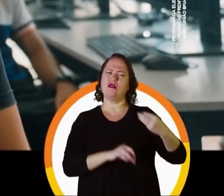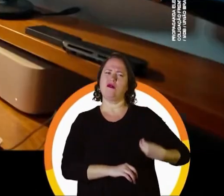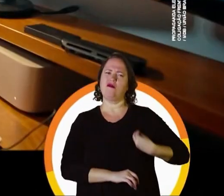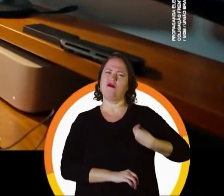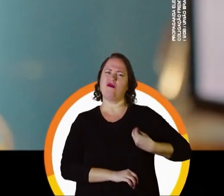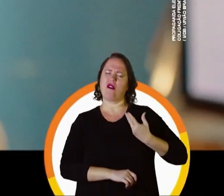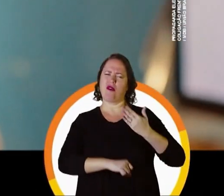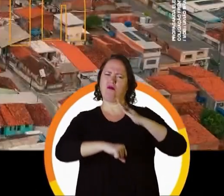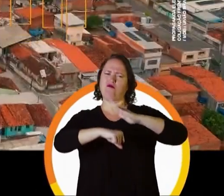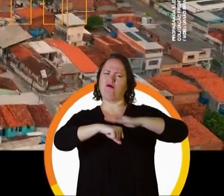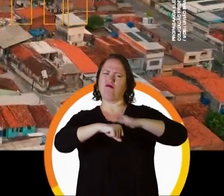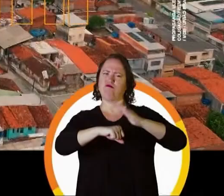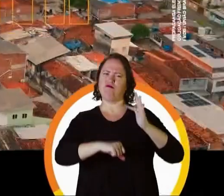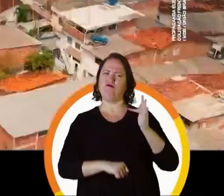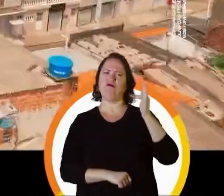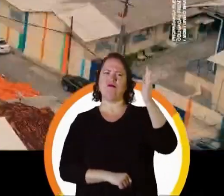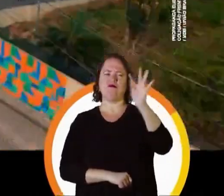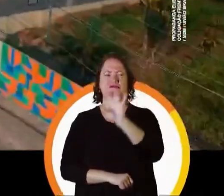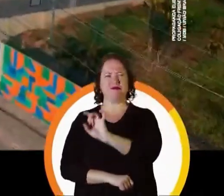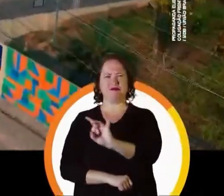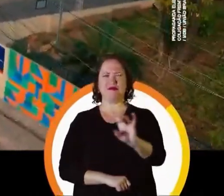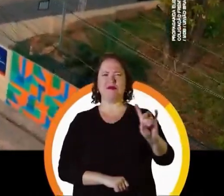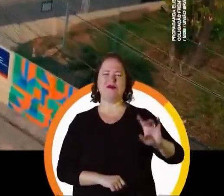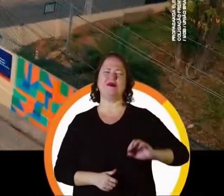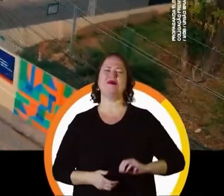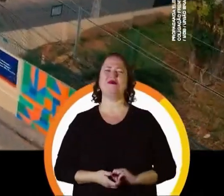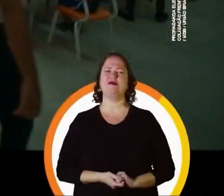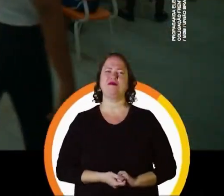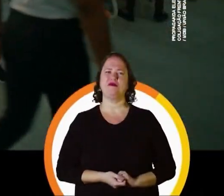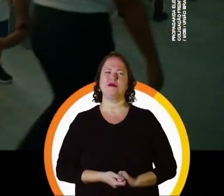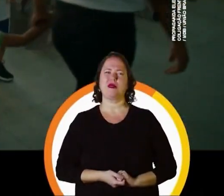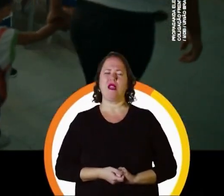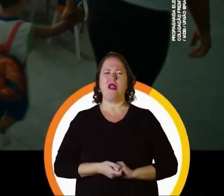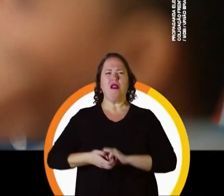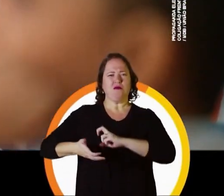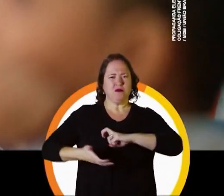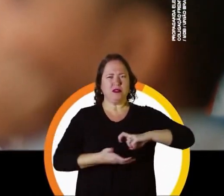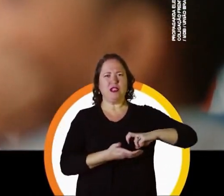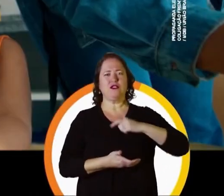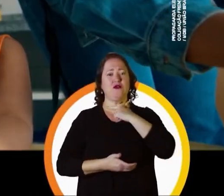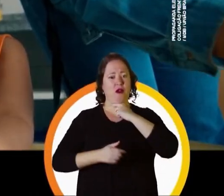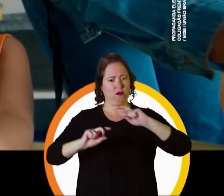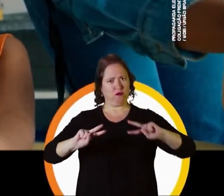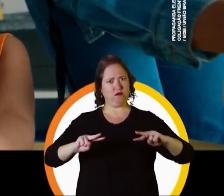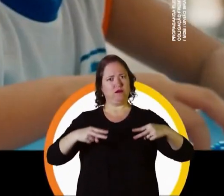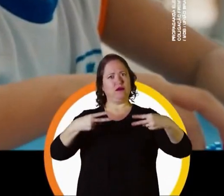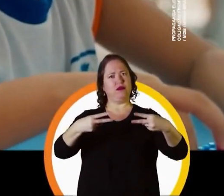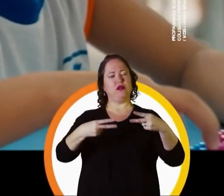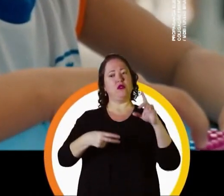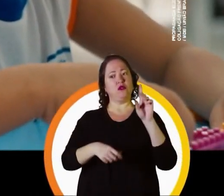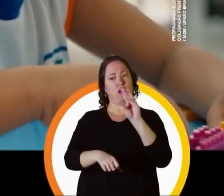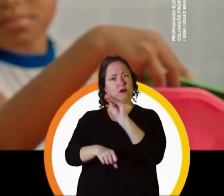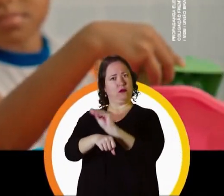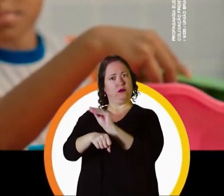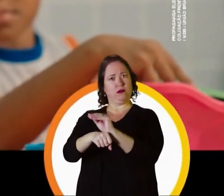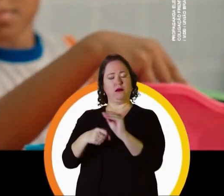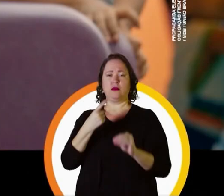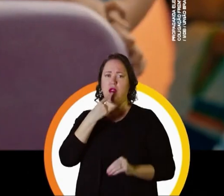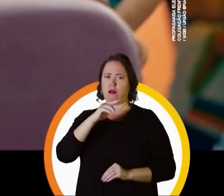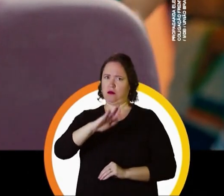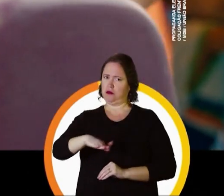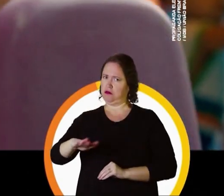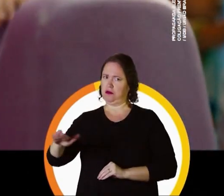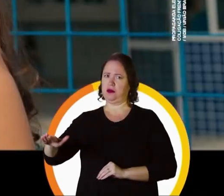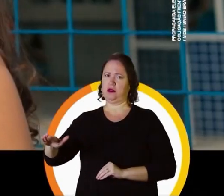conquistando a verdadeira autonomia. Quando duplicamos o número de vagas em creche, não estamos apenas cuidando das nossas